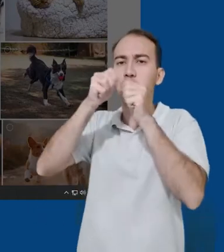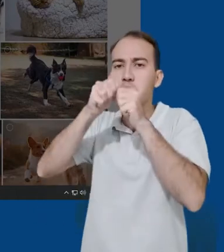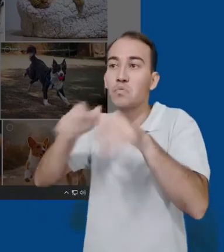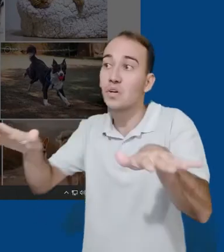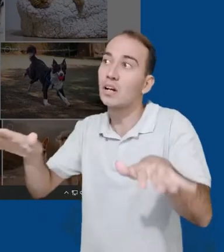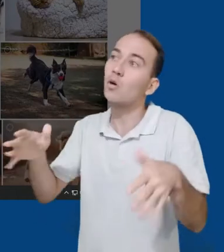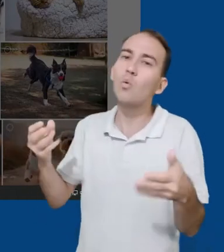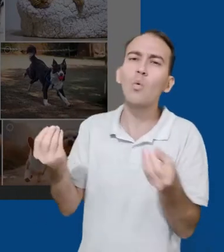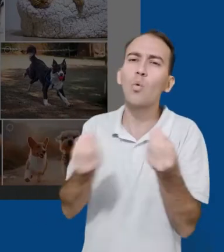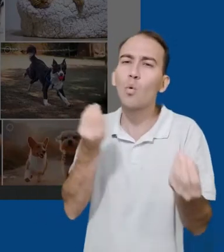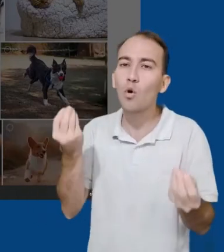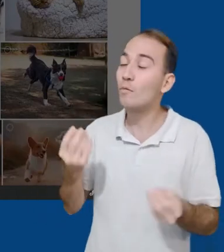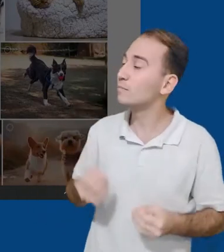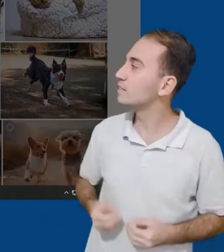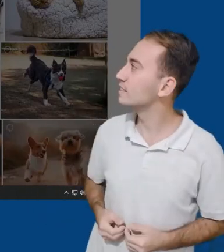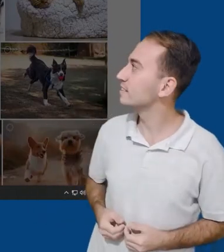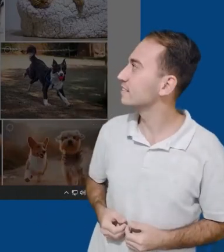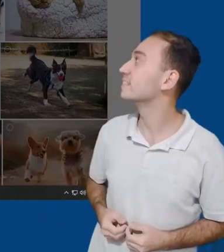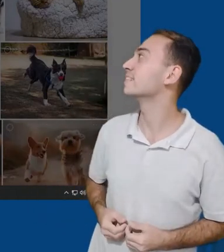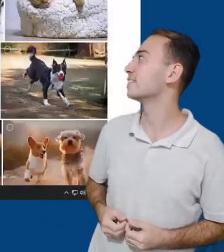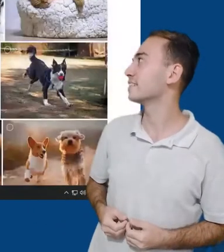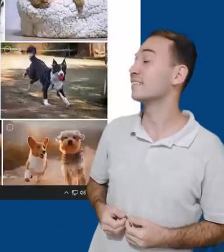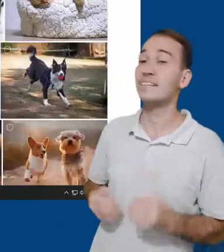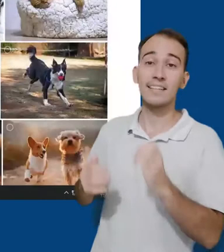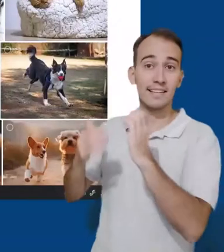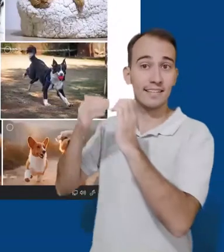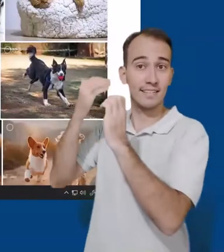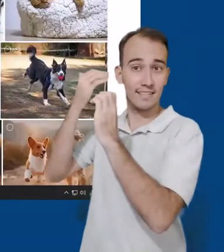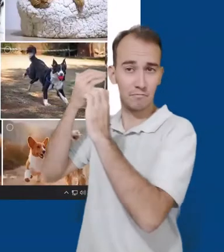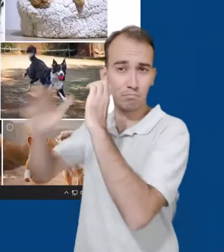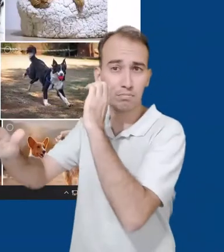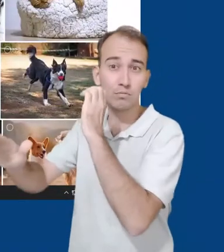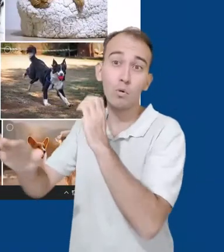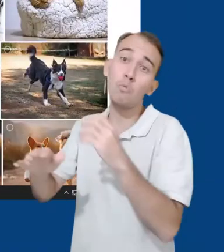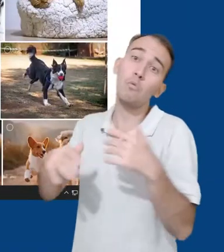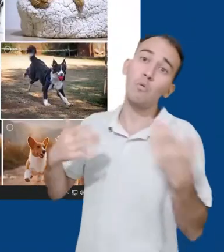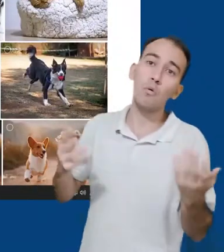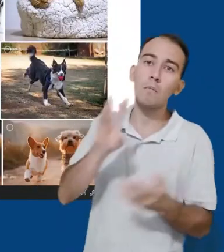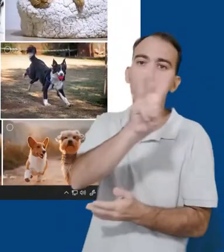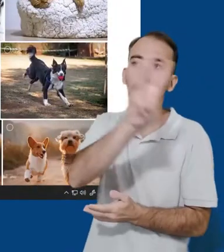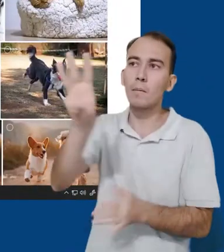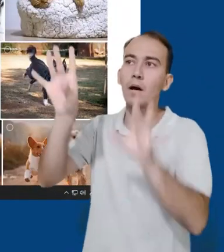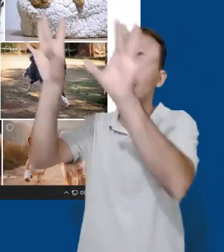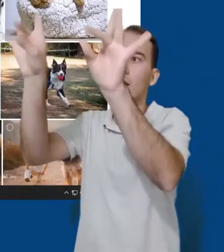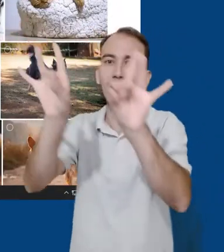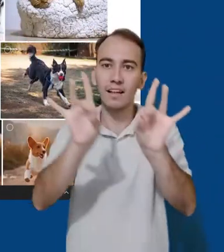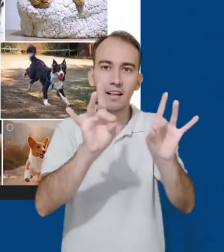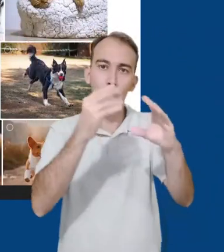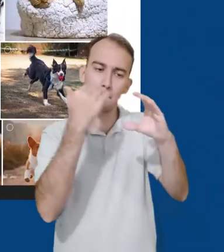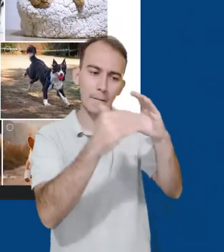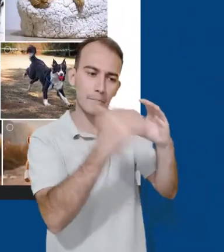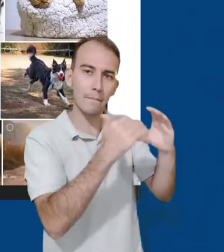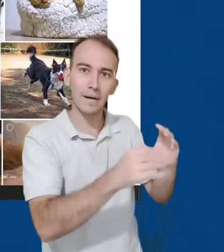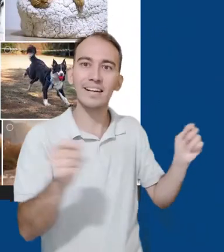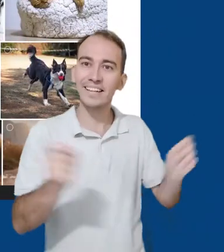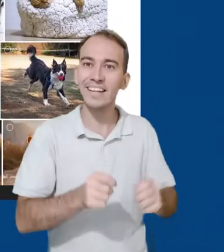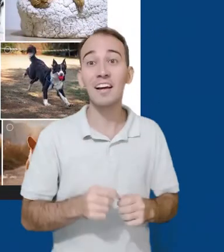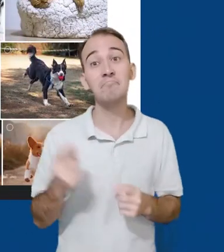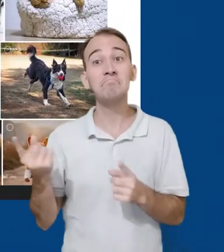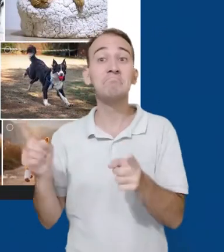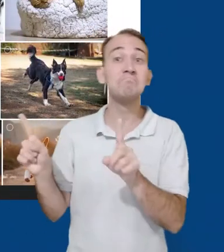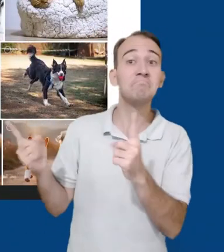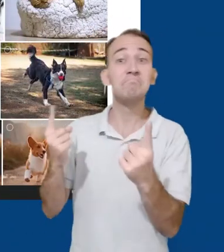para compartilhar ou adicionando e-mail para pessoas receberem essas imagens. Na segunda